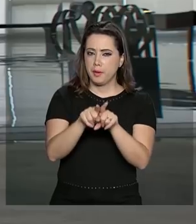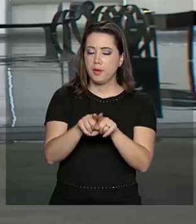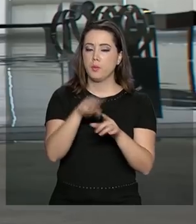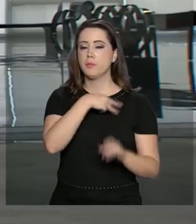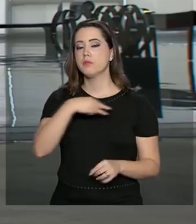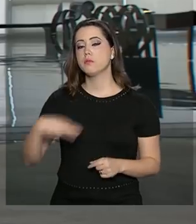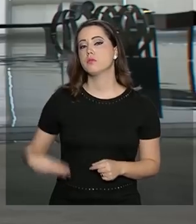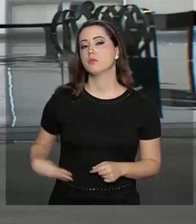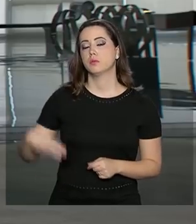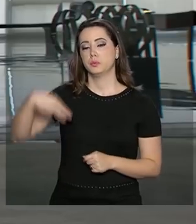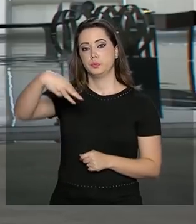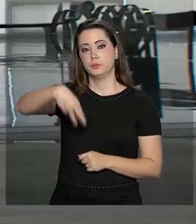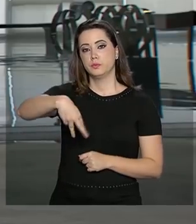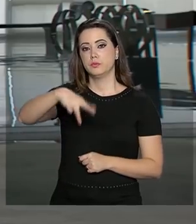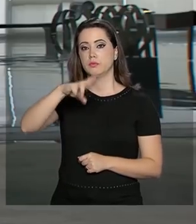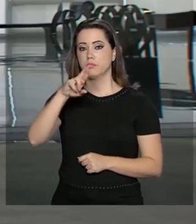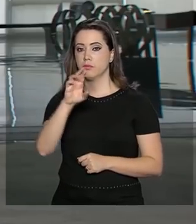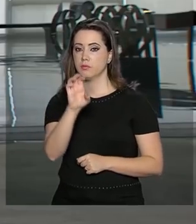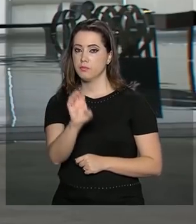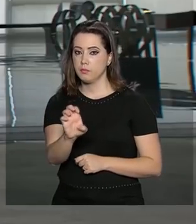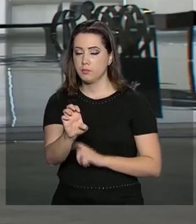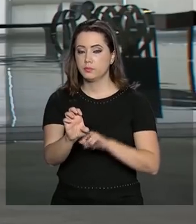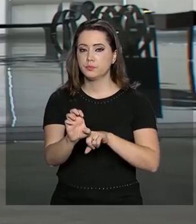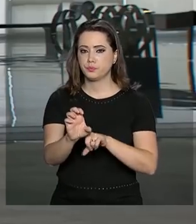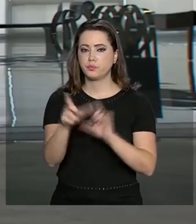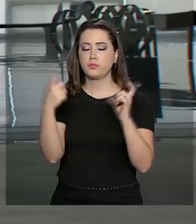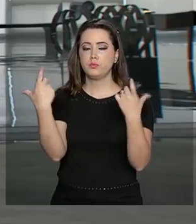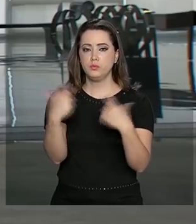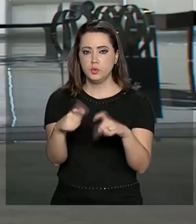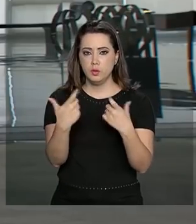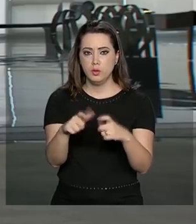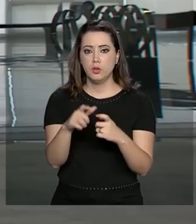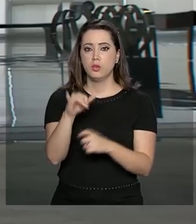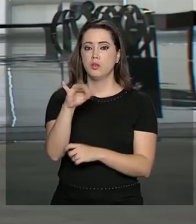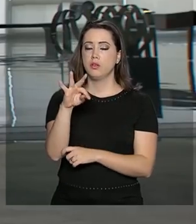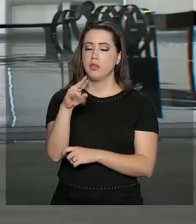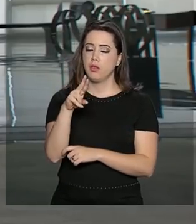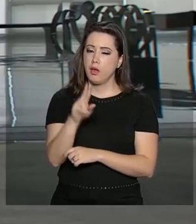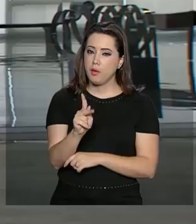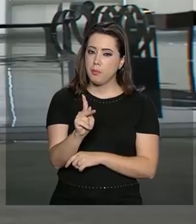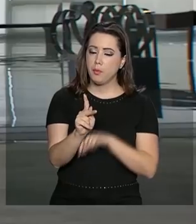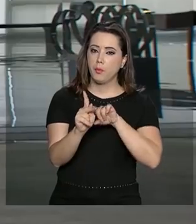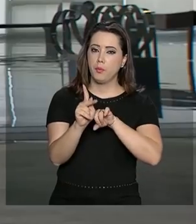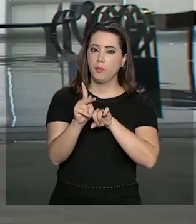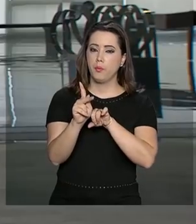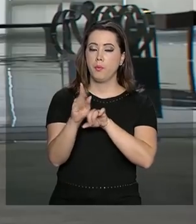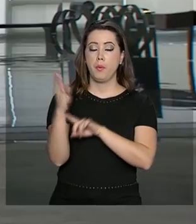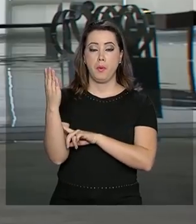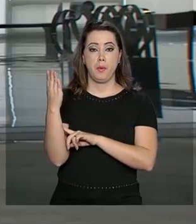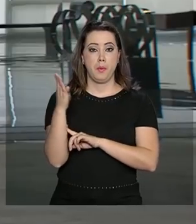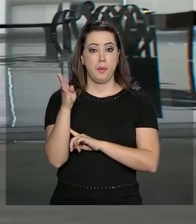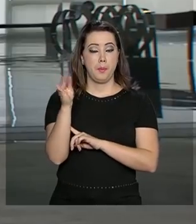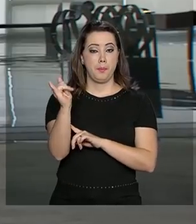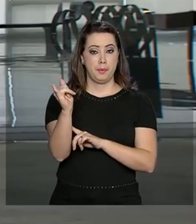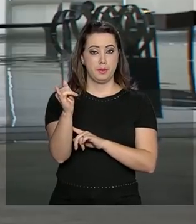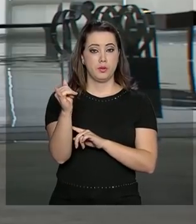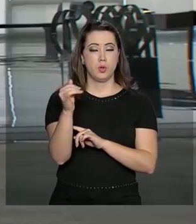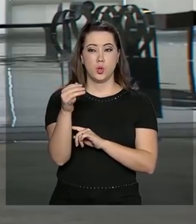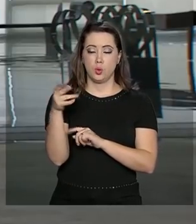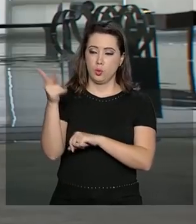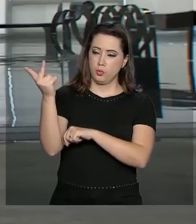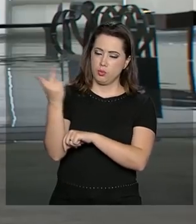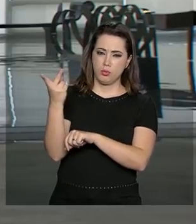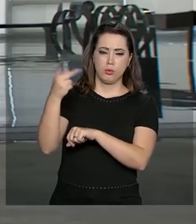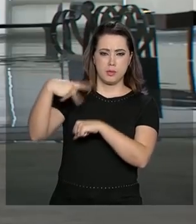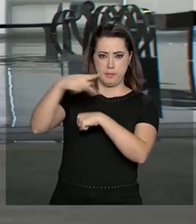exteriores, Ernesto Araújo. A usina Itaipu Binacional é recordista na geração de energia desde